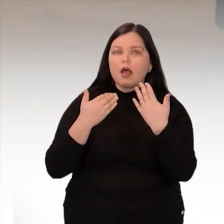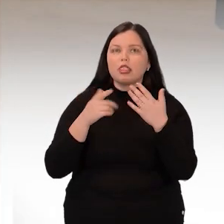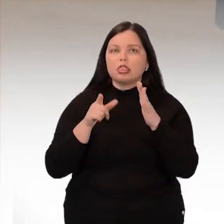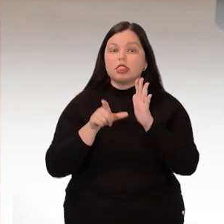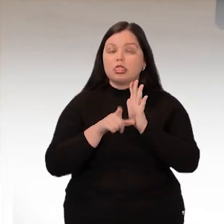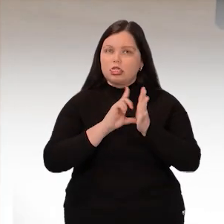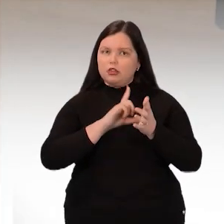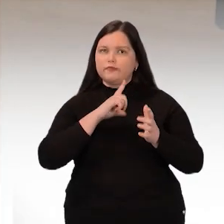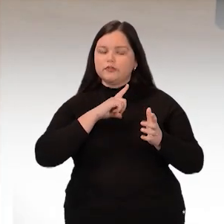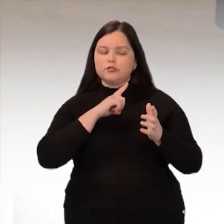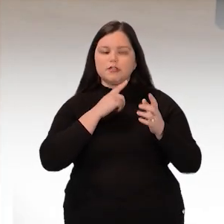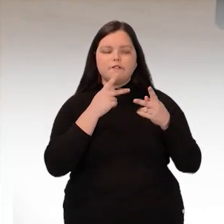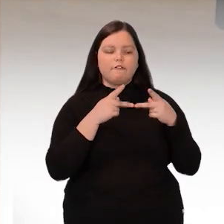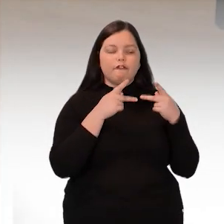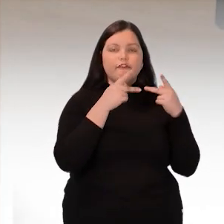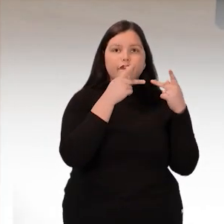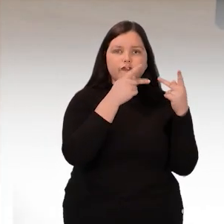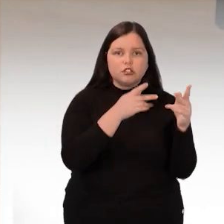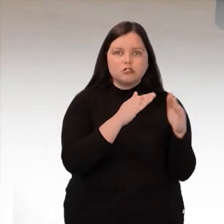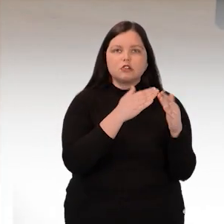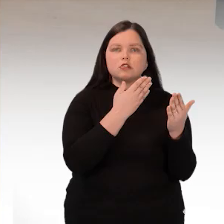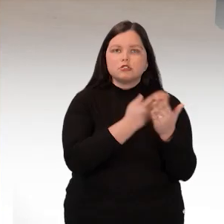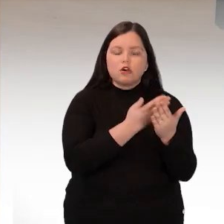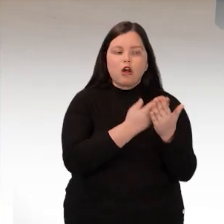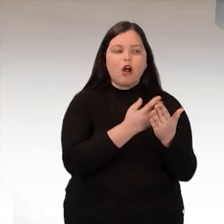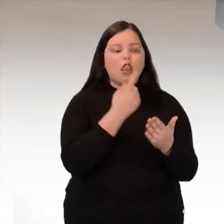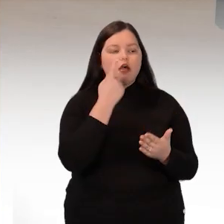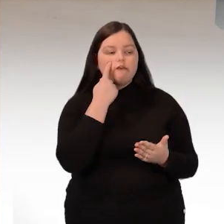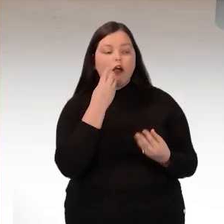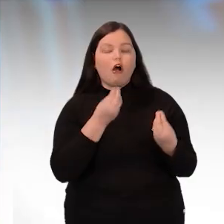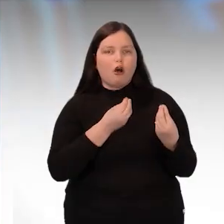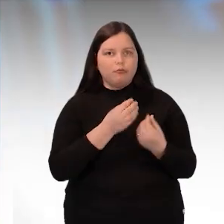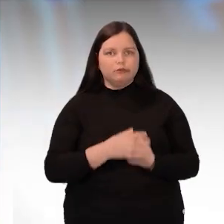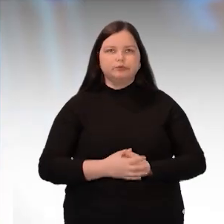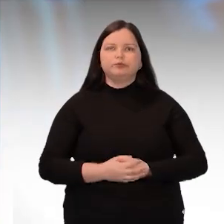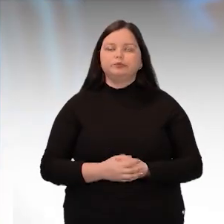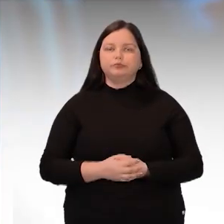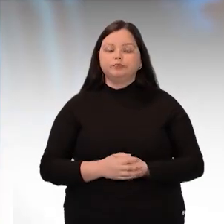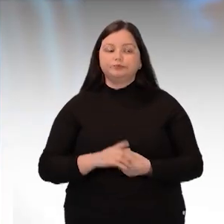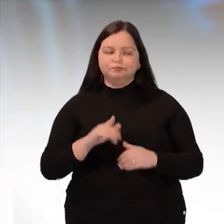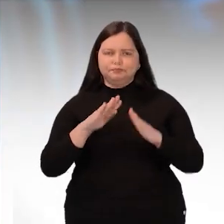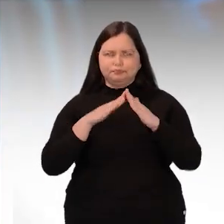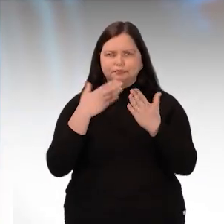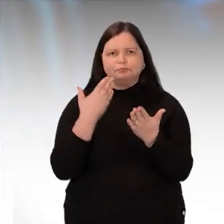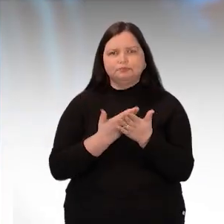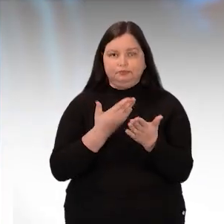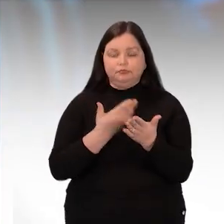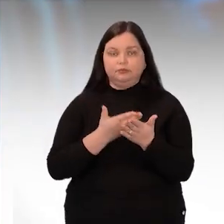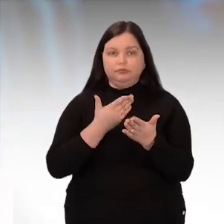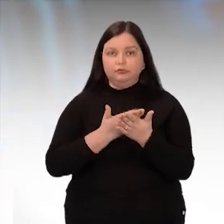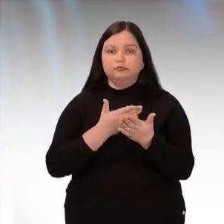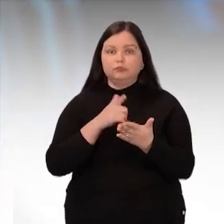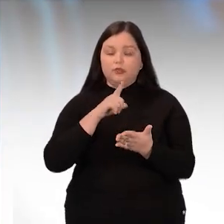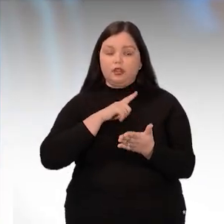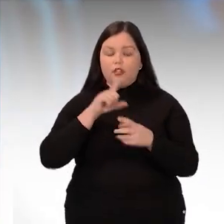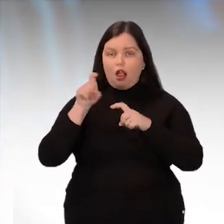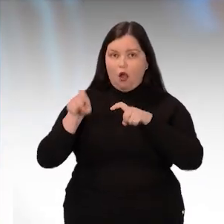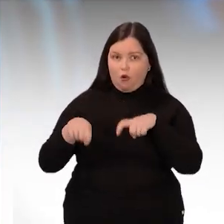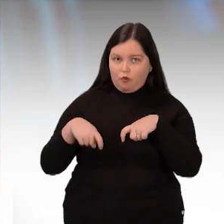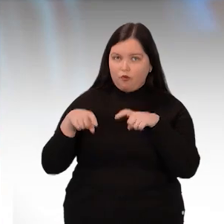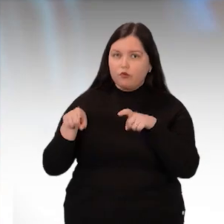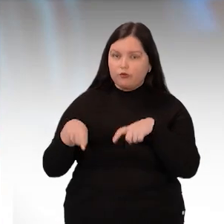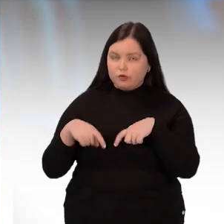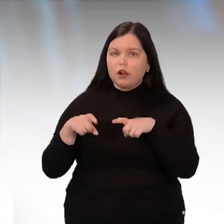teve a oportunidade de ver de perto a situação de algumas escolas. Nas escolas que são em zonas